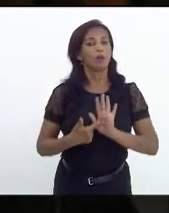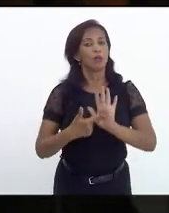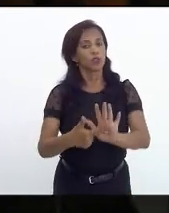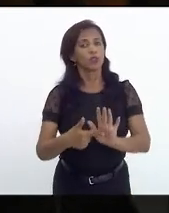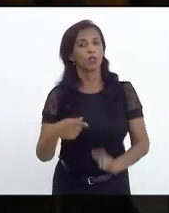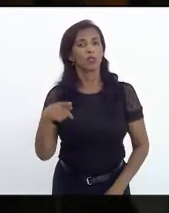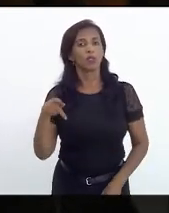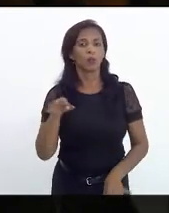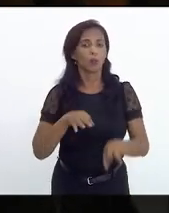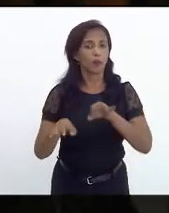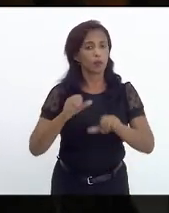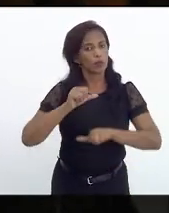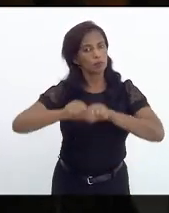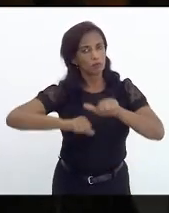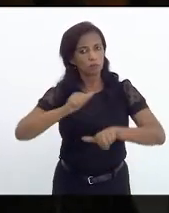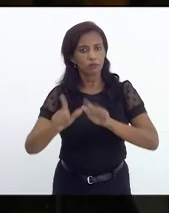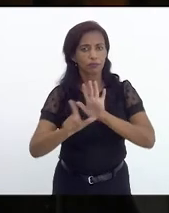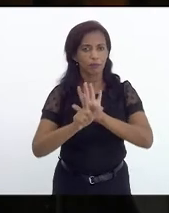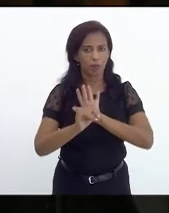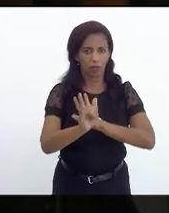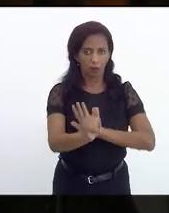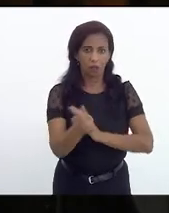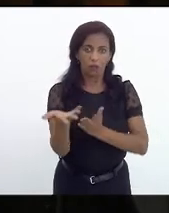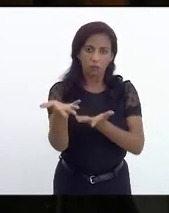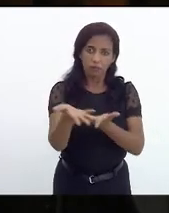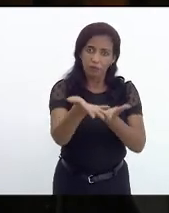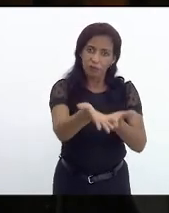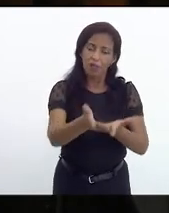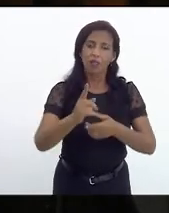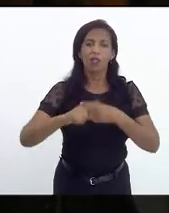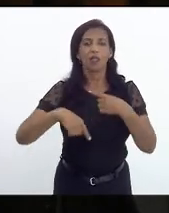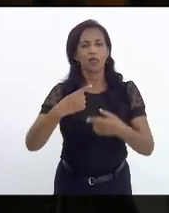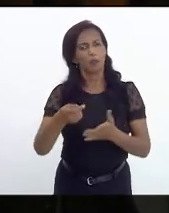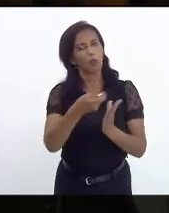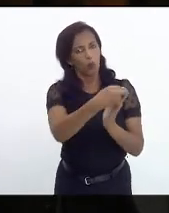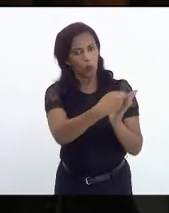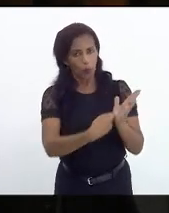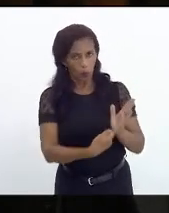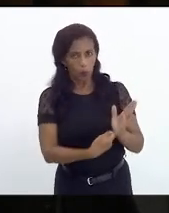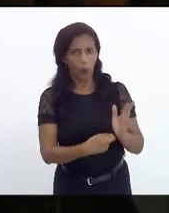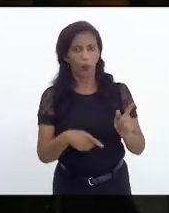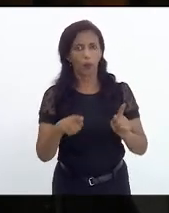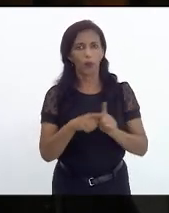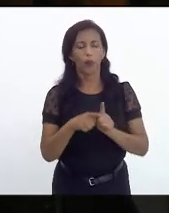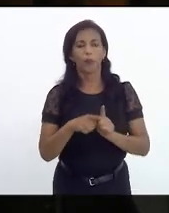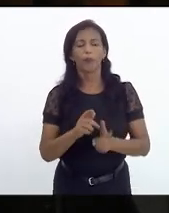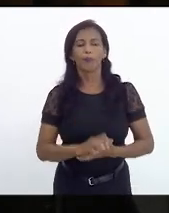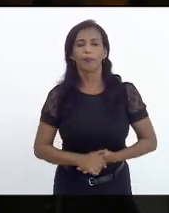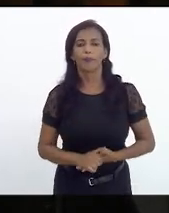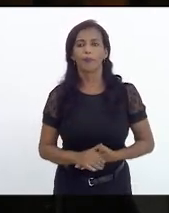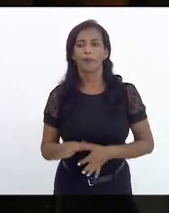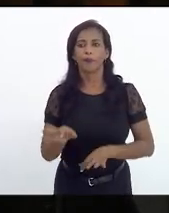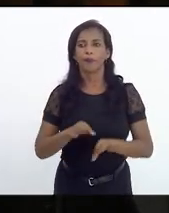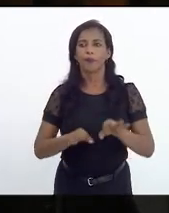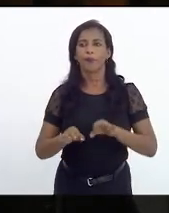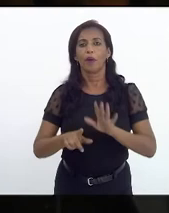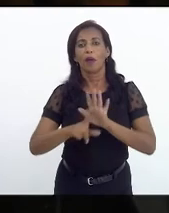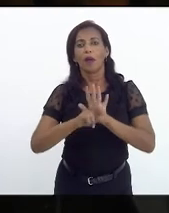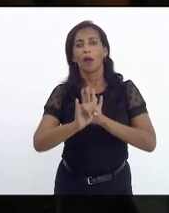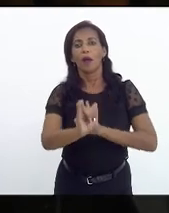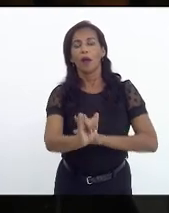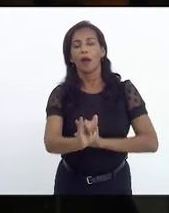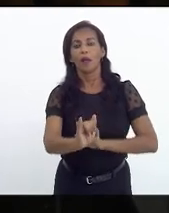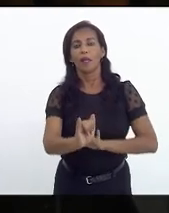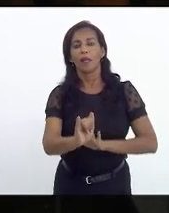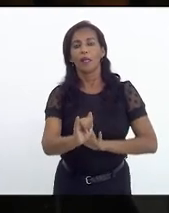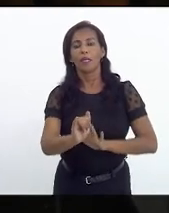projeto que se tornou lei e que V. Exª depois veio a subscrever, que é o plano, a lei que institui o plano